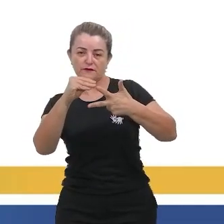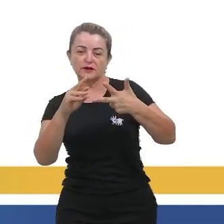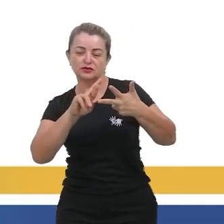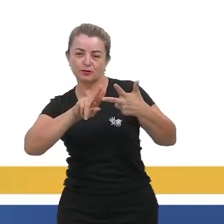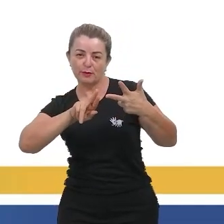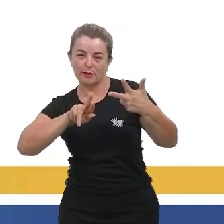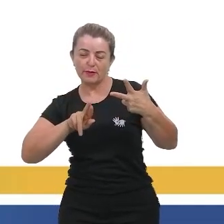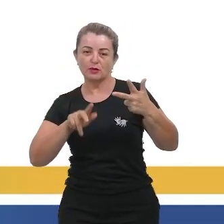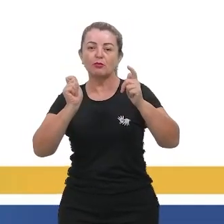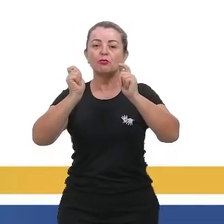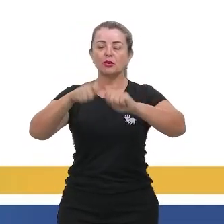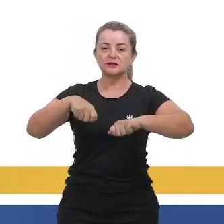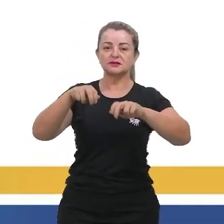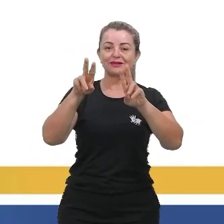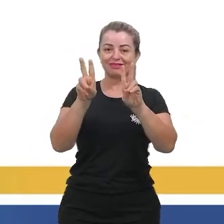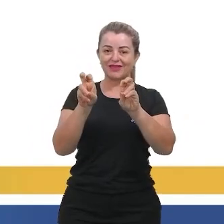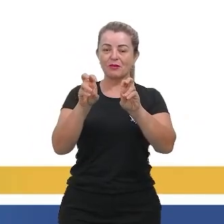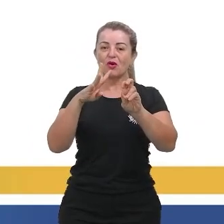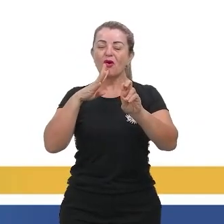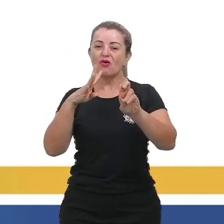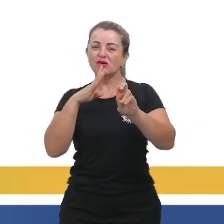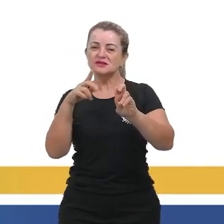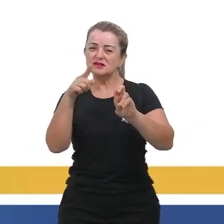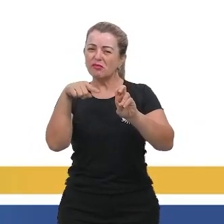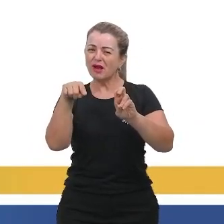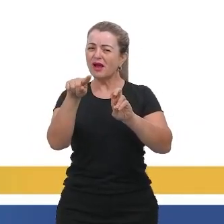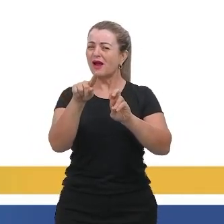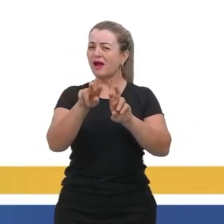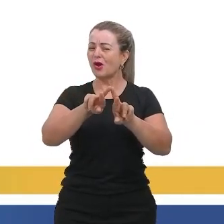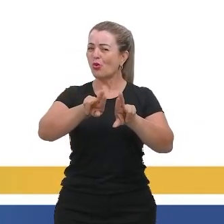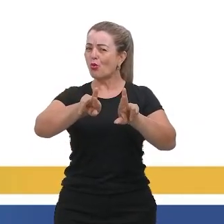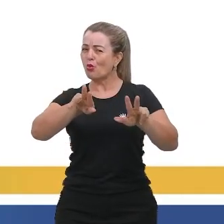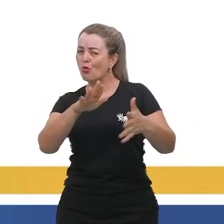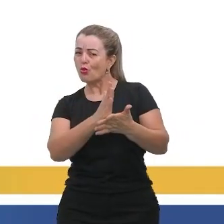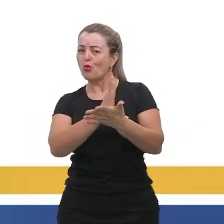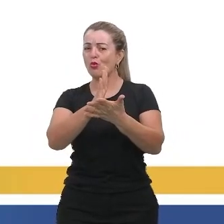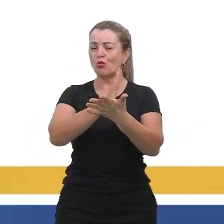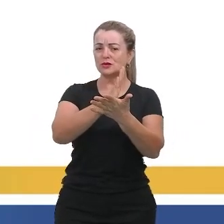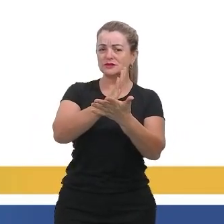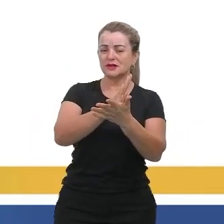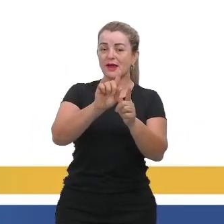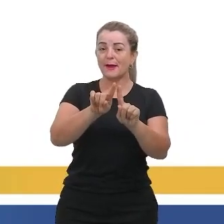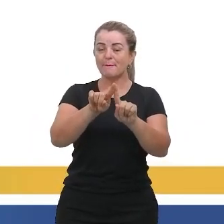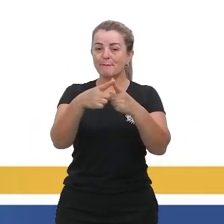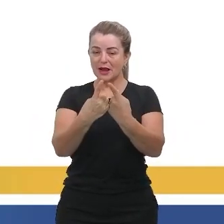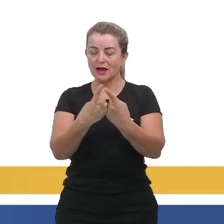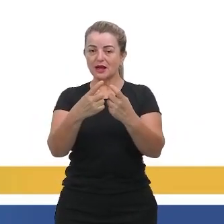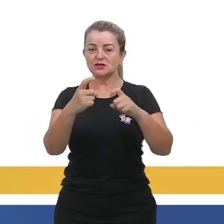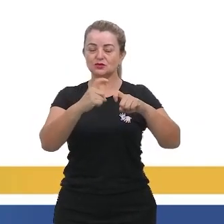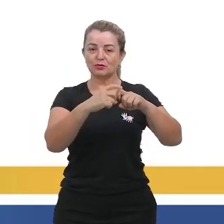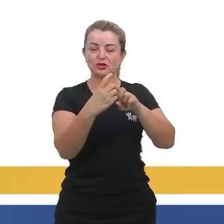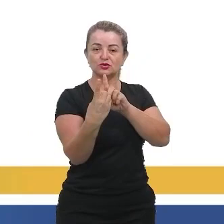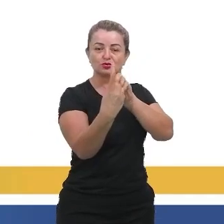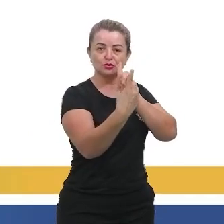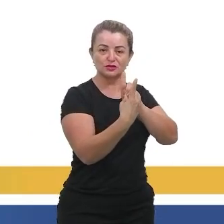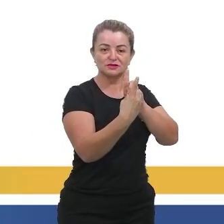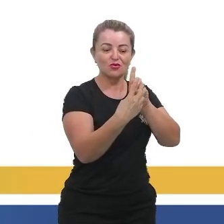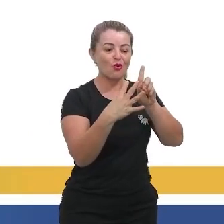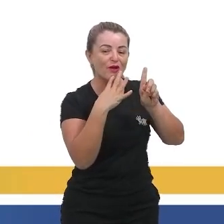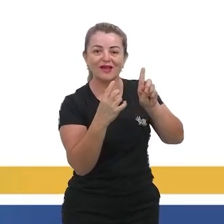podem ser termos conhecidos para muitos, mas durante uma consulta médica o desconhecimento pode